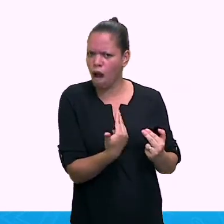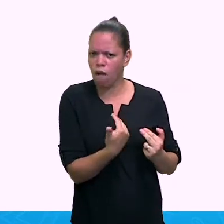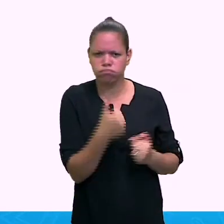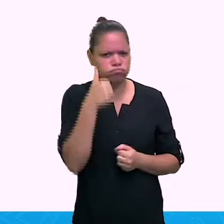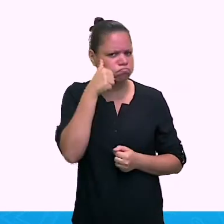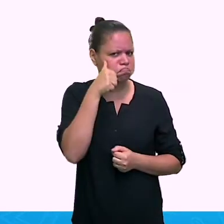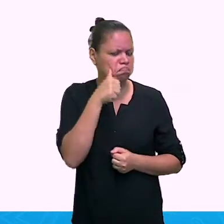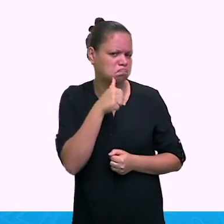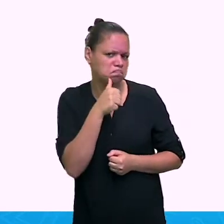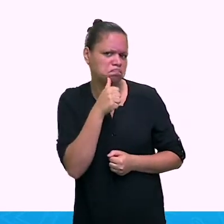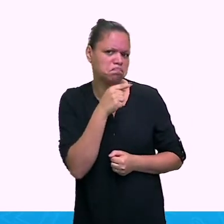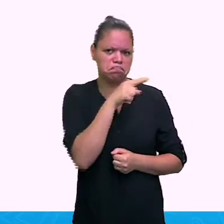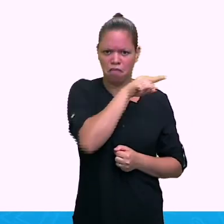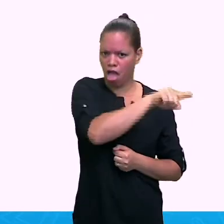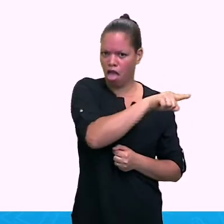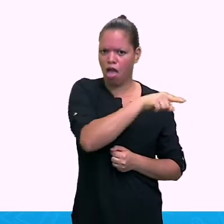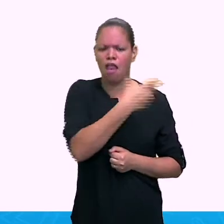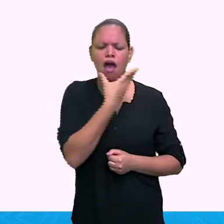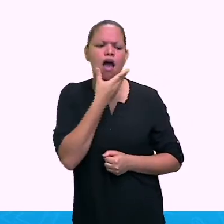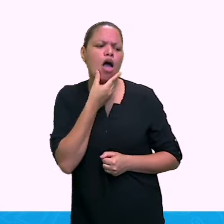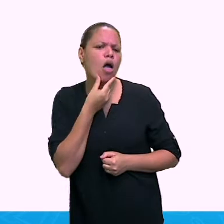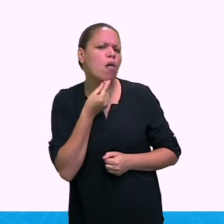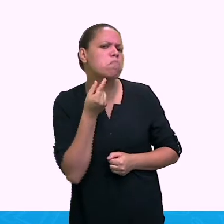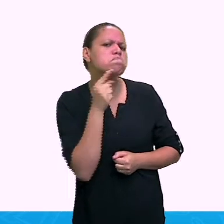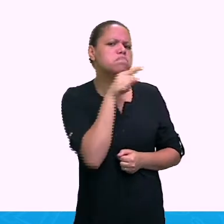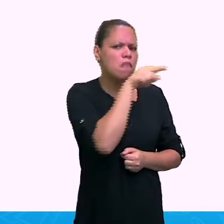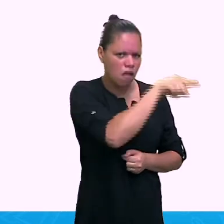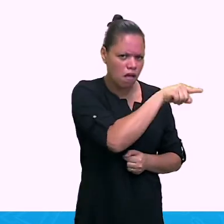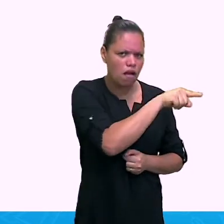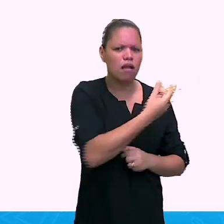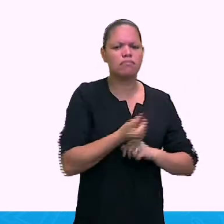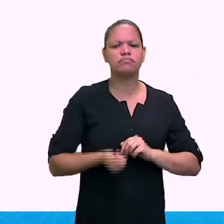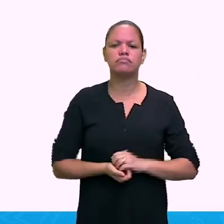dela. It, serve pra dele ou pra dela.